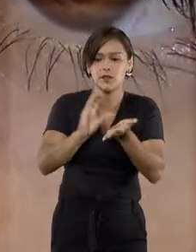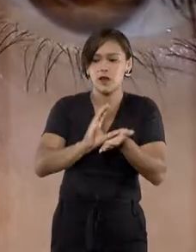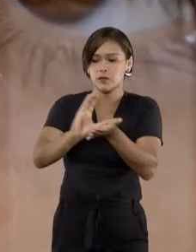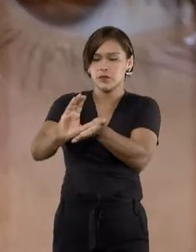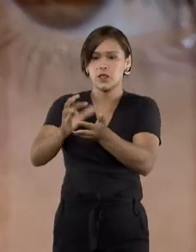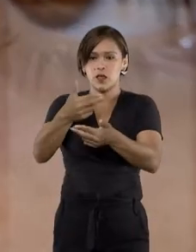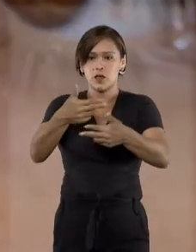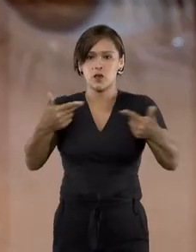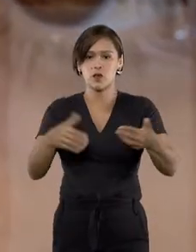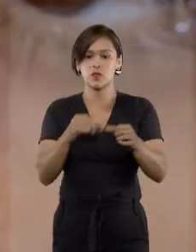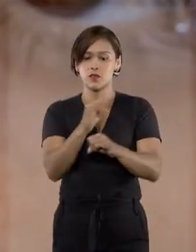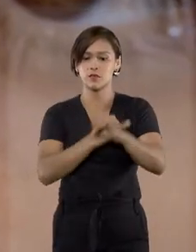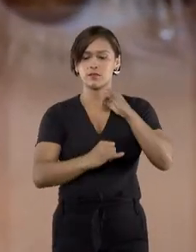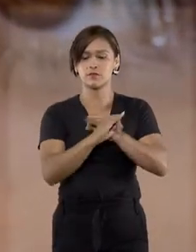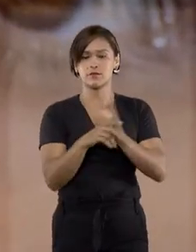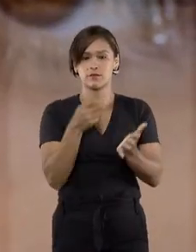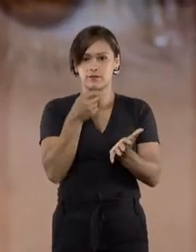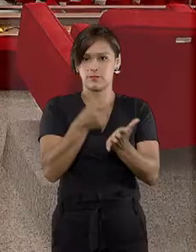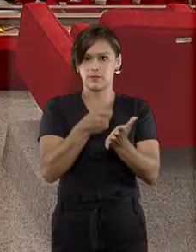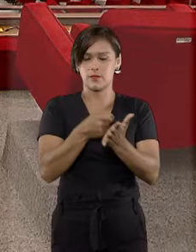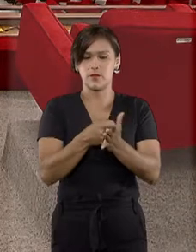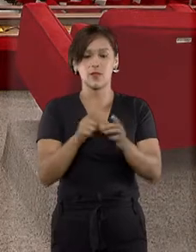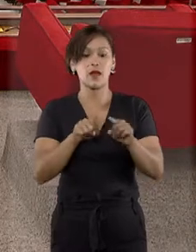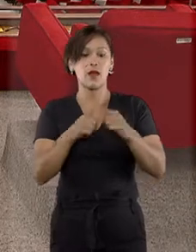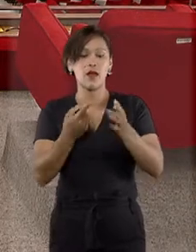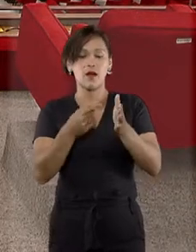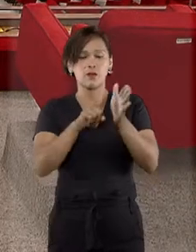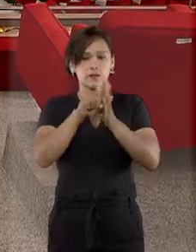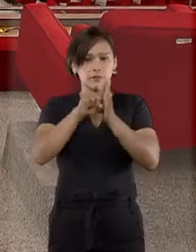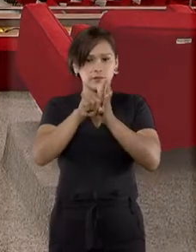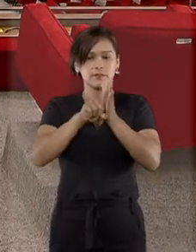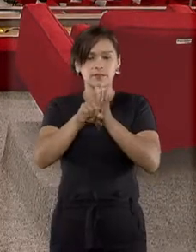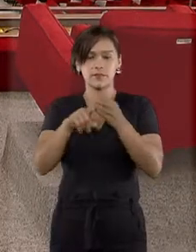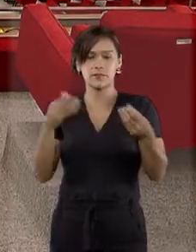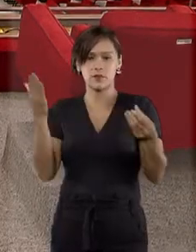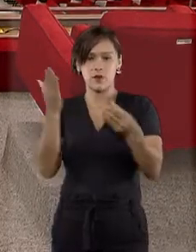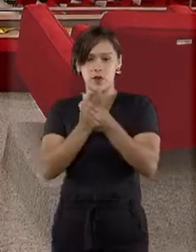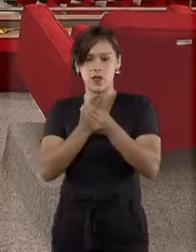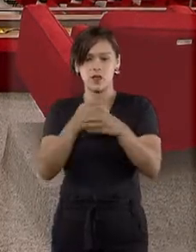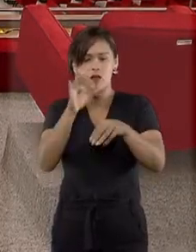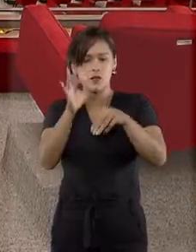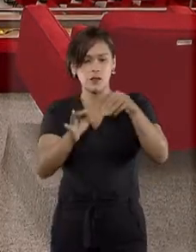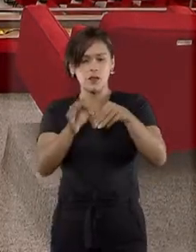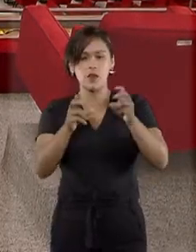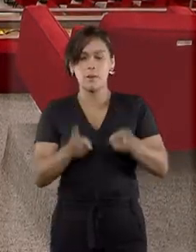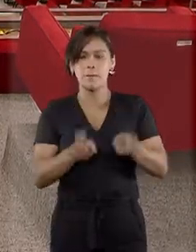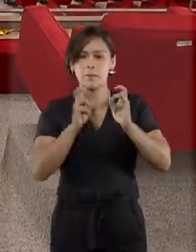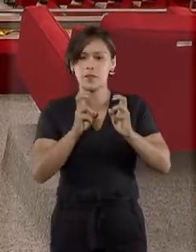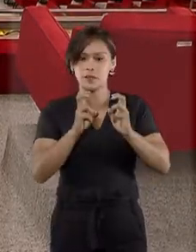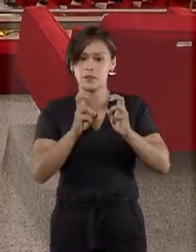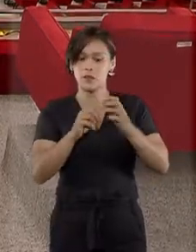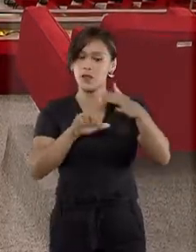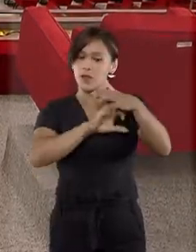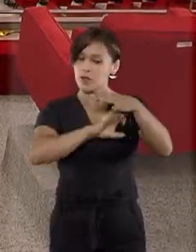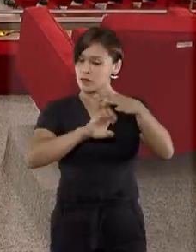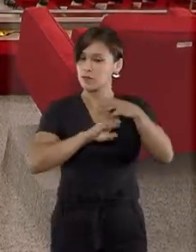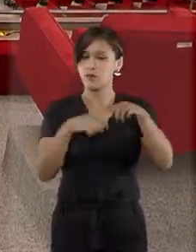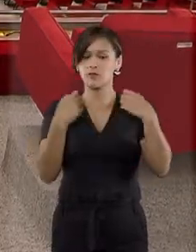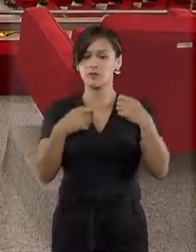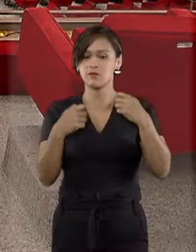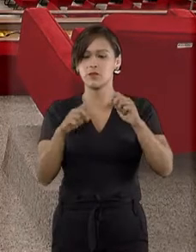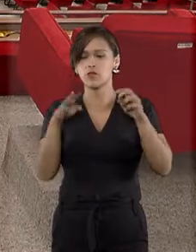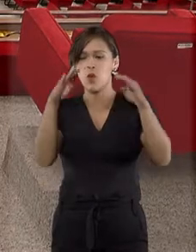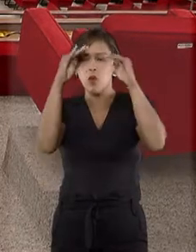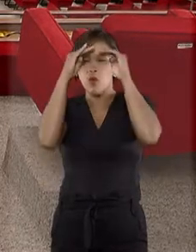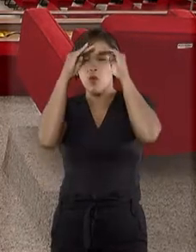entrega dos produtos vendidos pela internet. Ao analisar o caso, os ministros reconheceram que as empresas que atuam nesse ramo não são